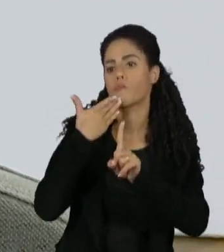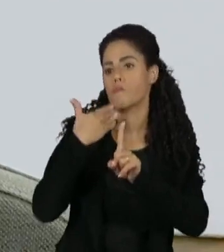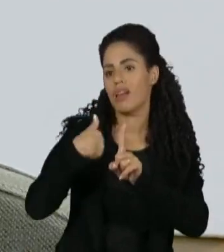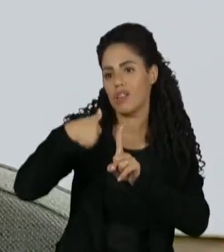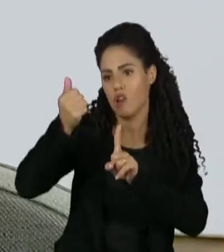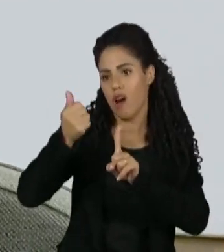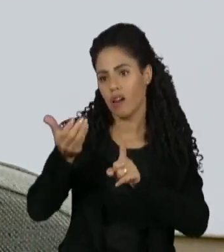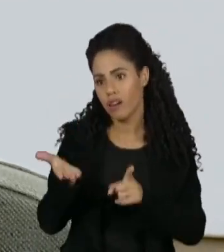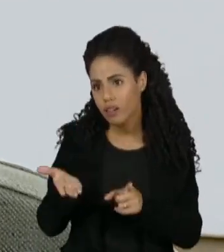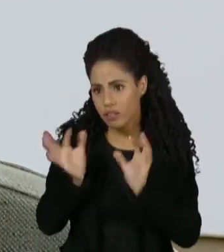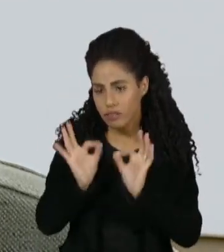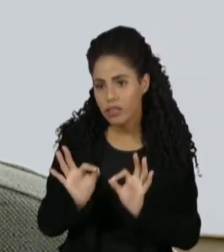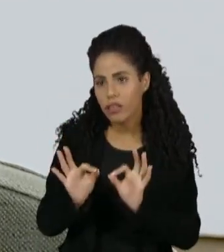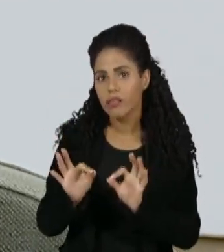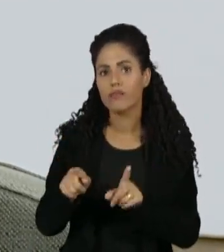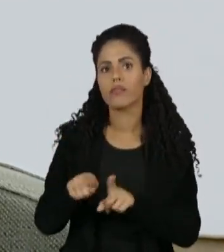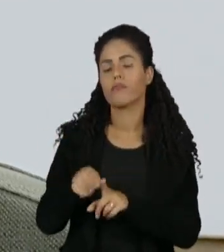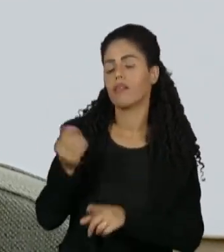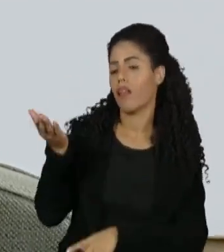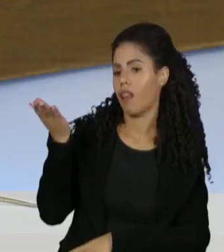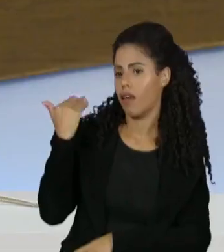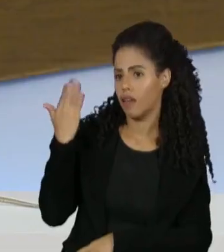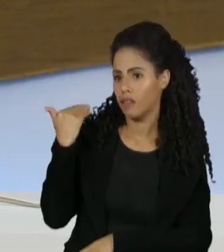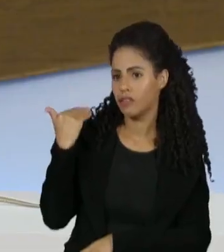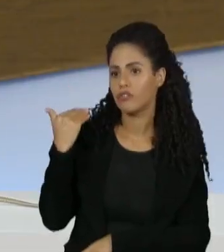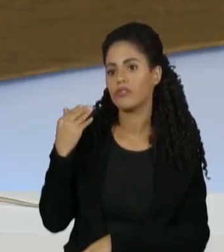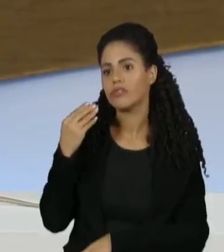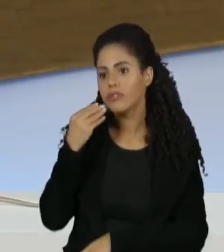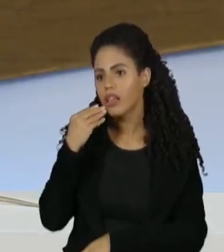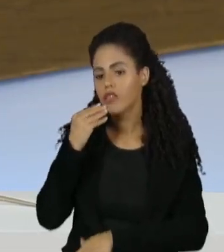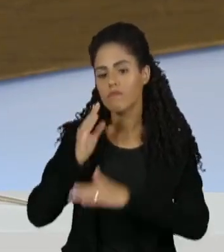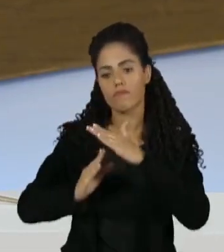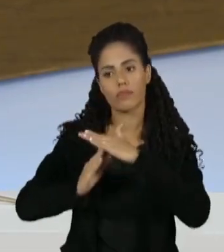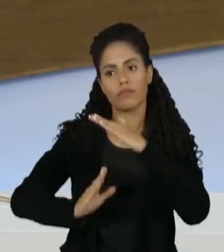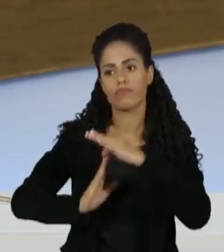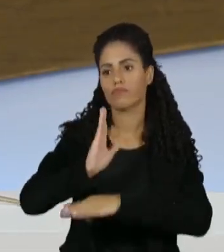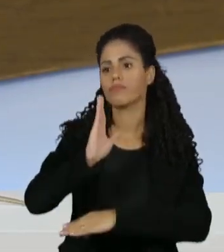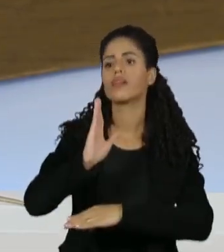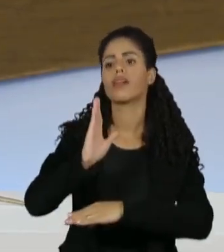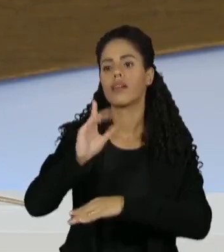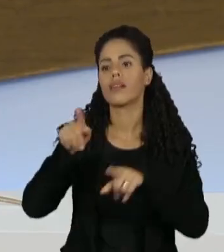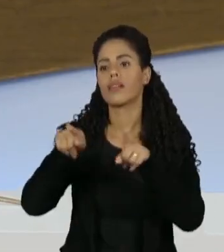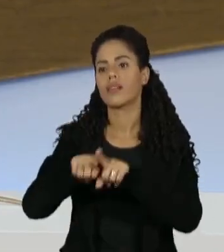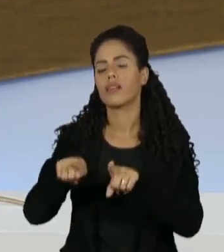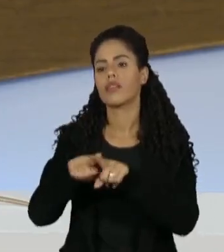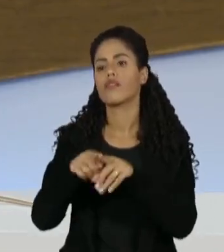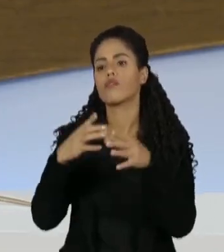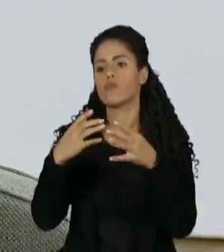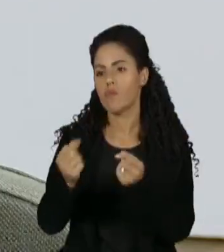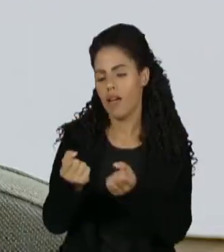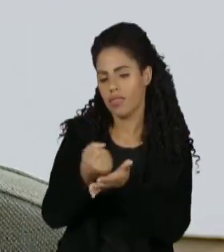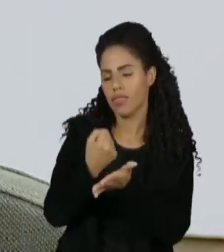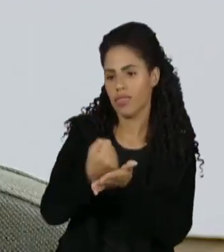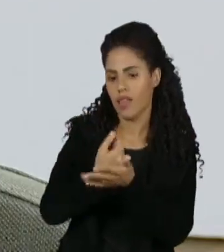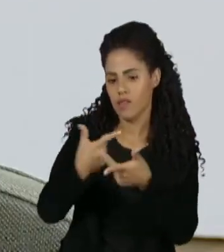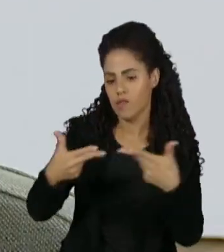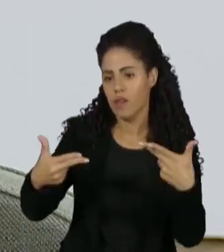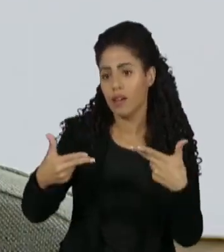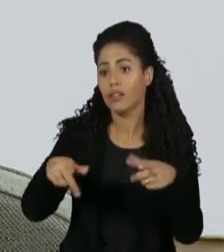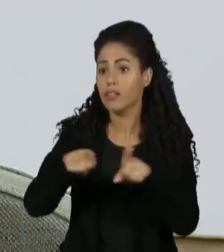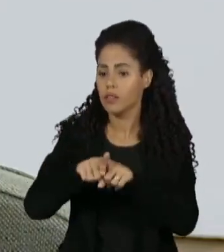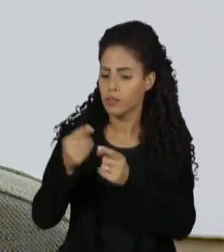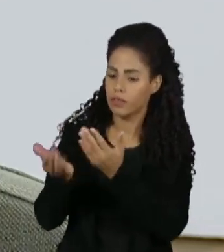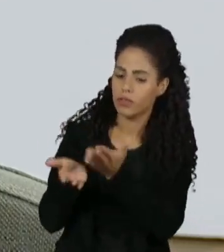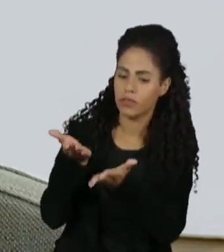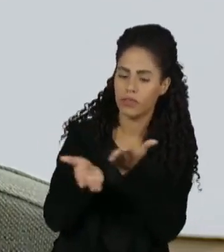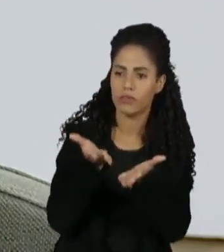assumiu quando ele quebrou as patentes e assumiu os genéricos. E quando nós fizemos o